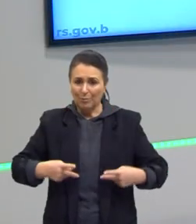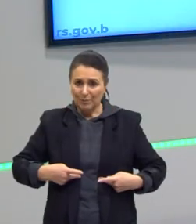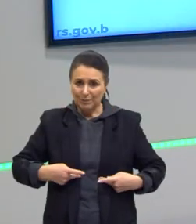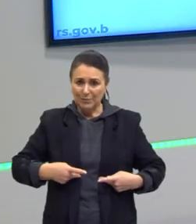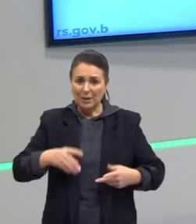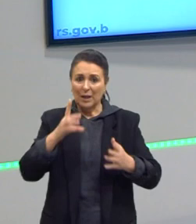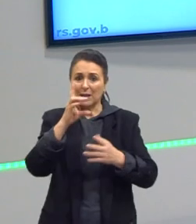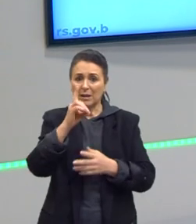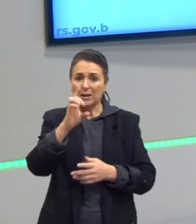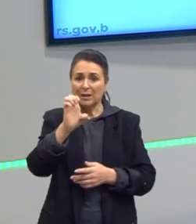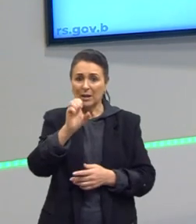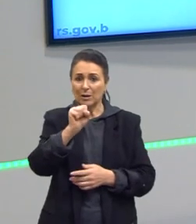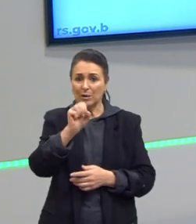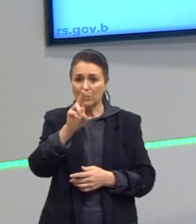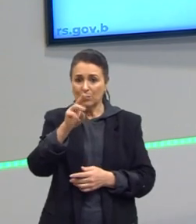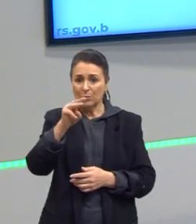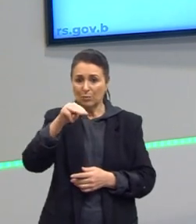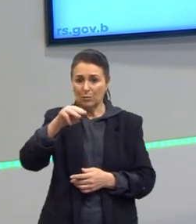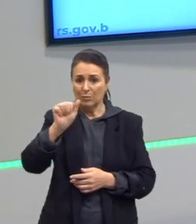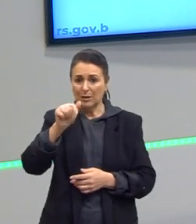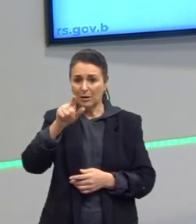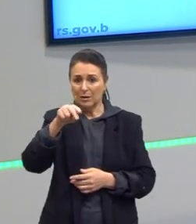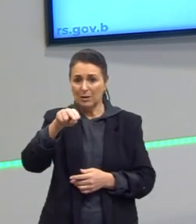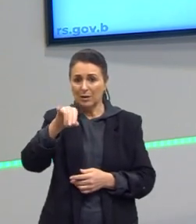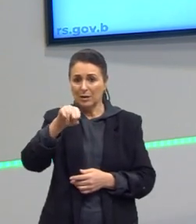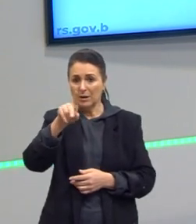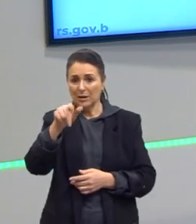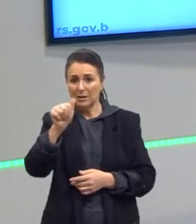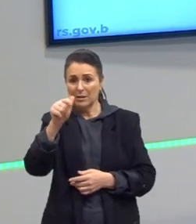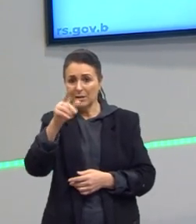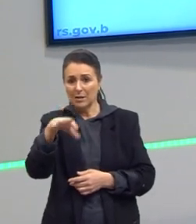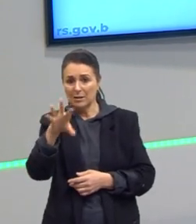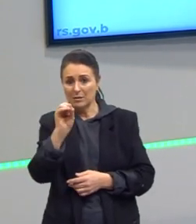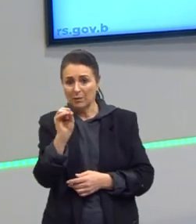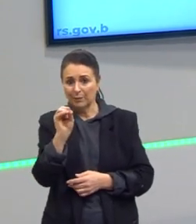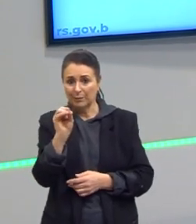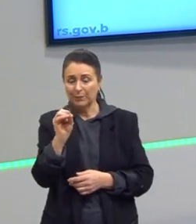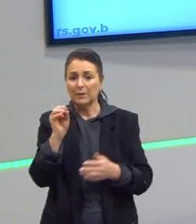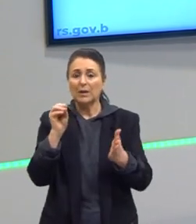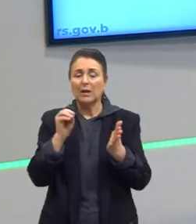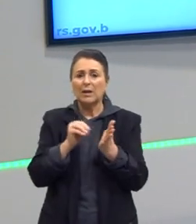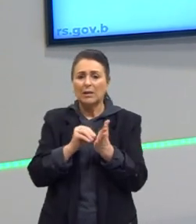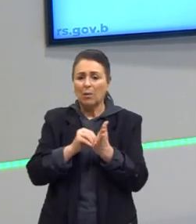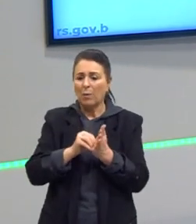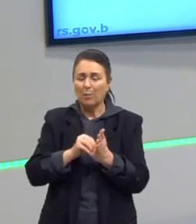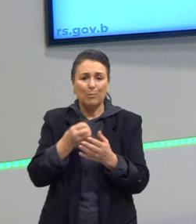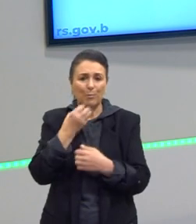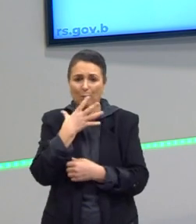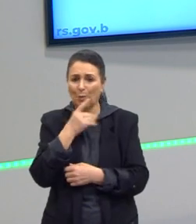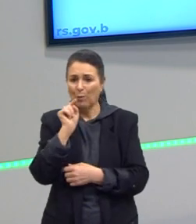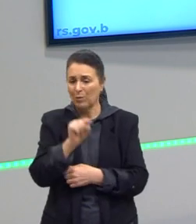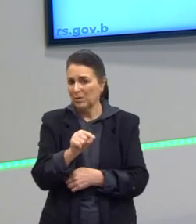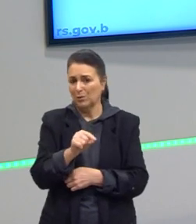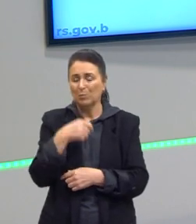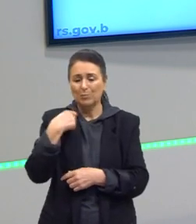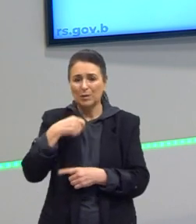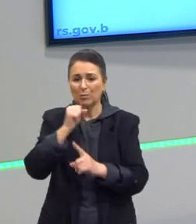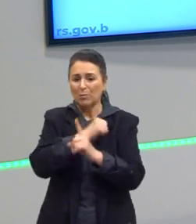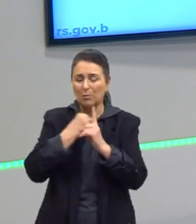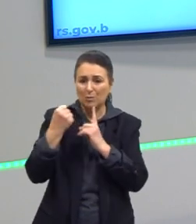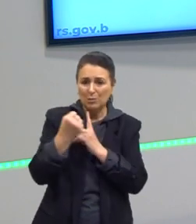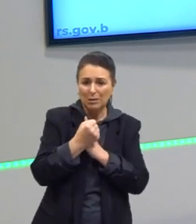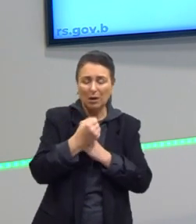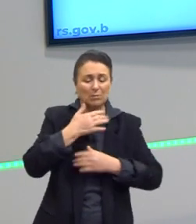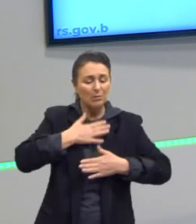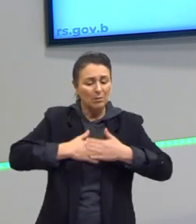momento de uma violência muito exacerbada. Isso não é bacana, isso não é legal. Nós precisamos ter uma sociedade muito mais